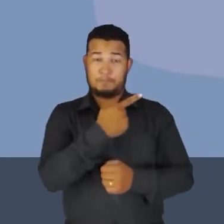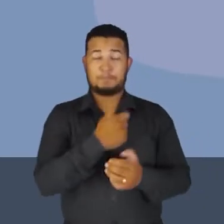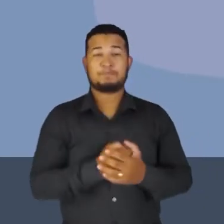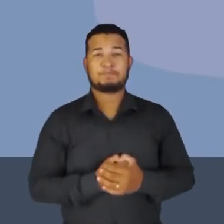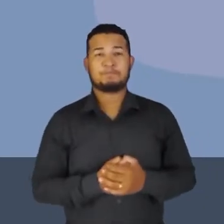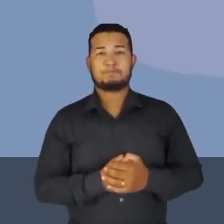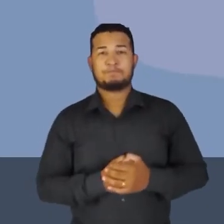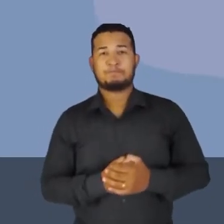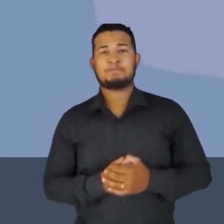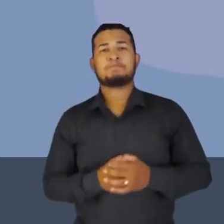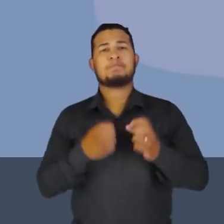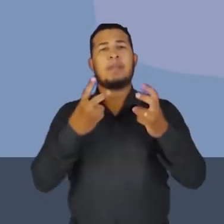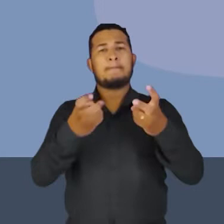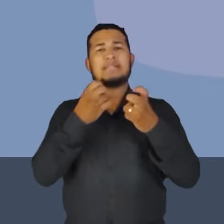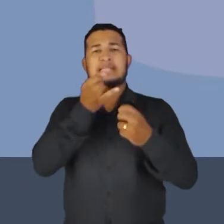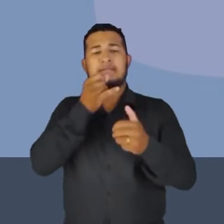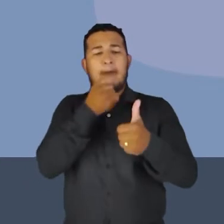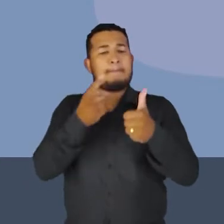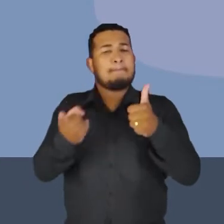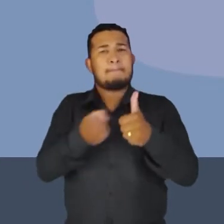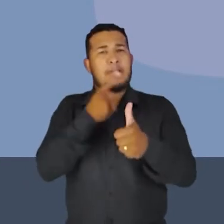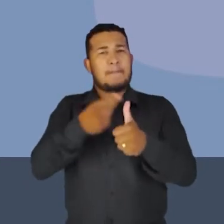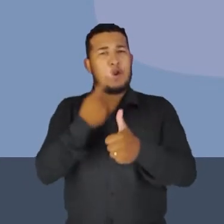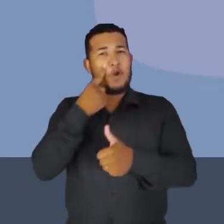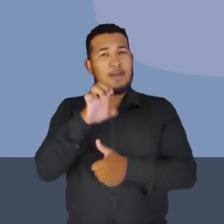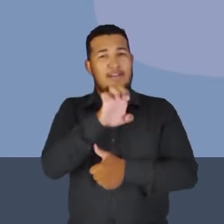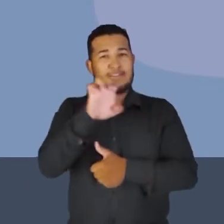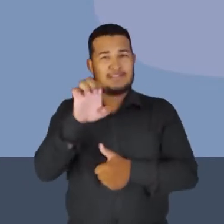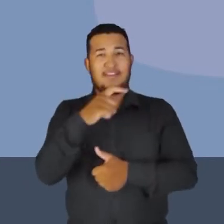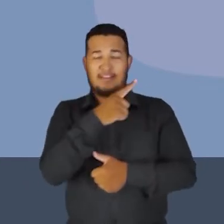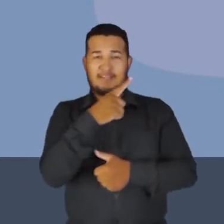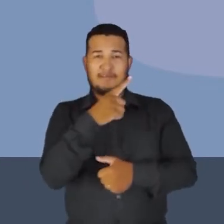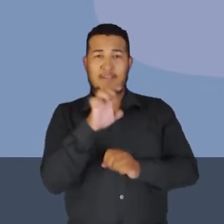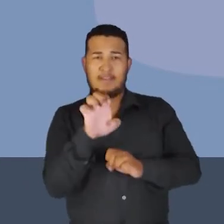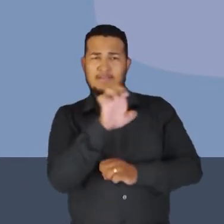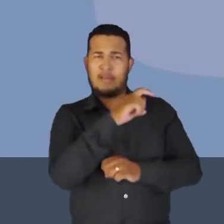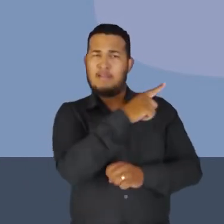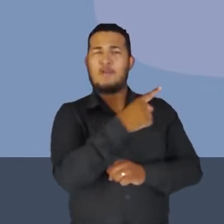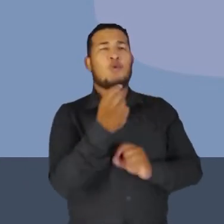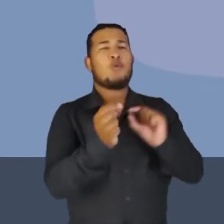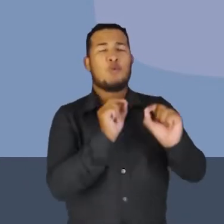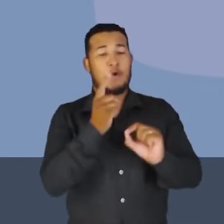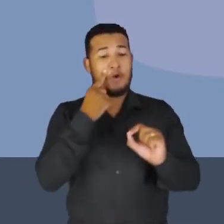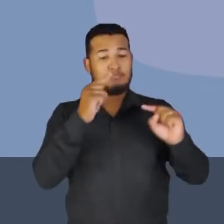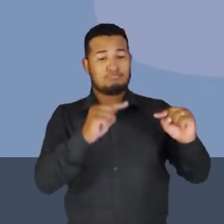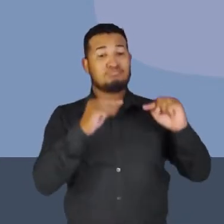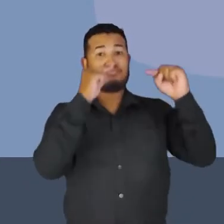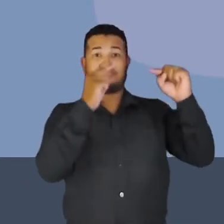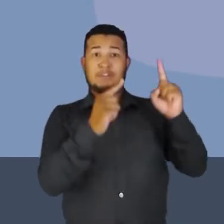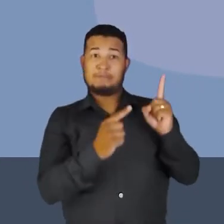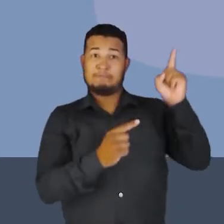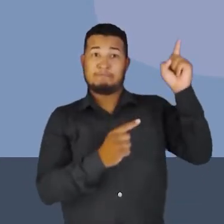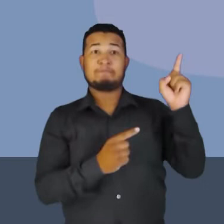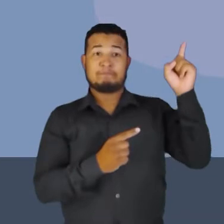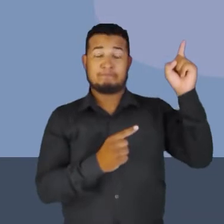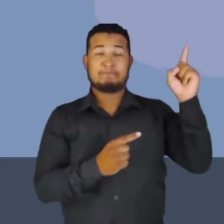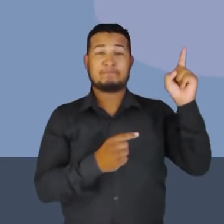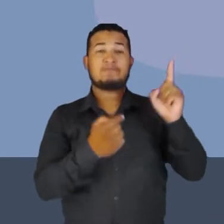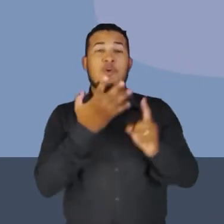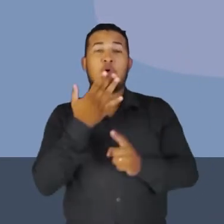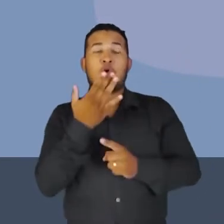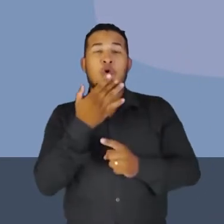Observe, o primeiro setor à sua esquerda, o primeiro setor à sua esquerda na parte superior, aquelas setinhas